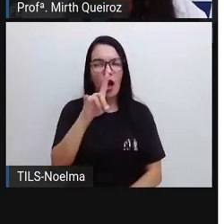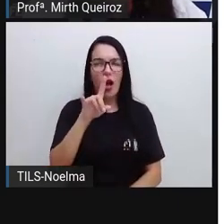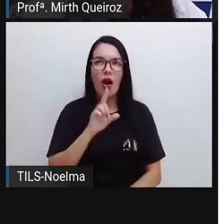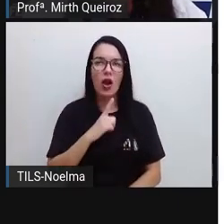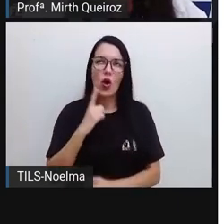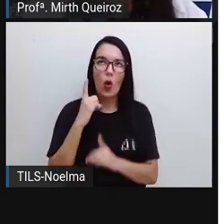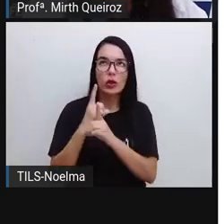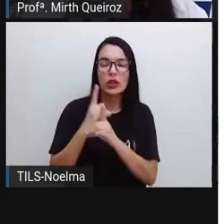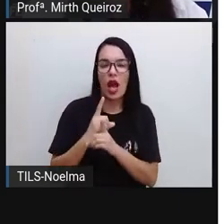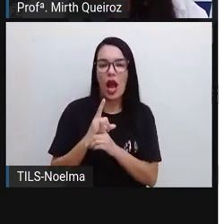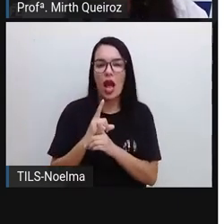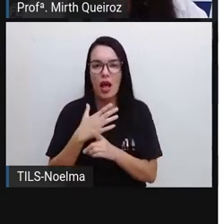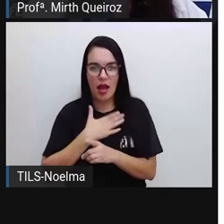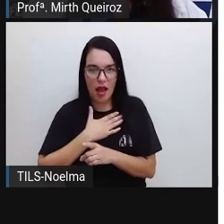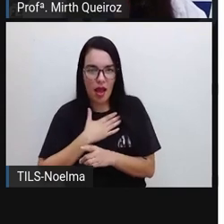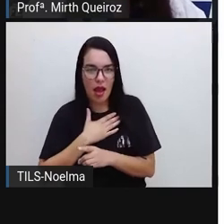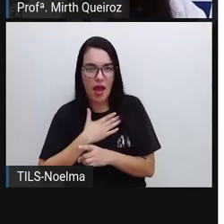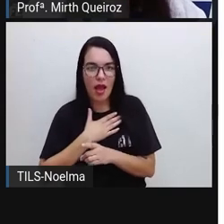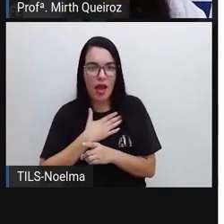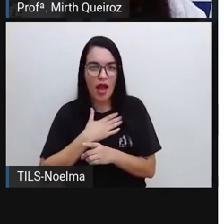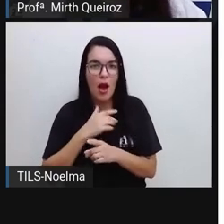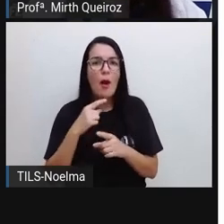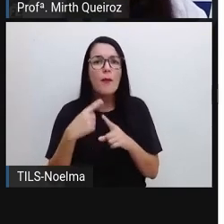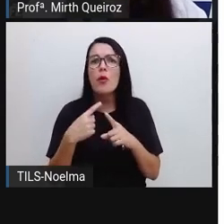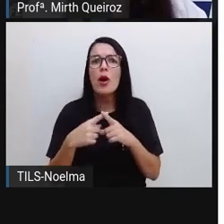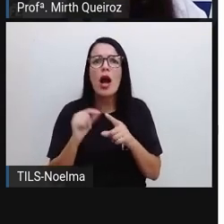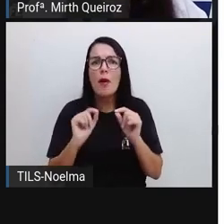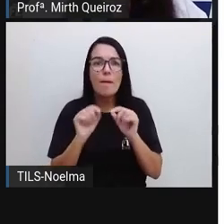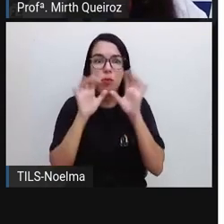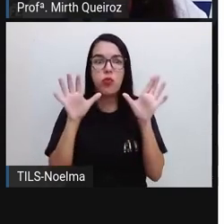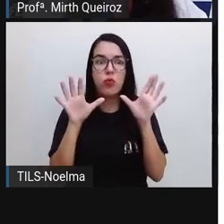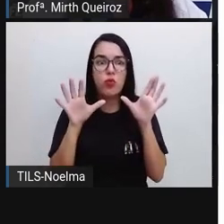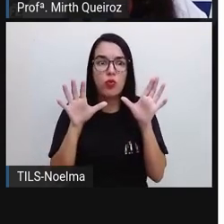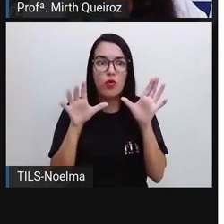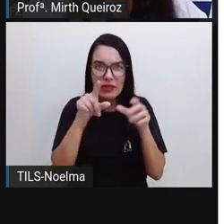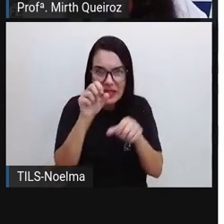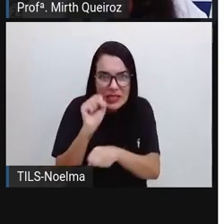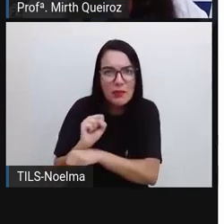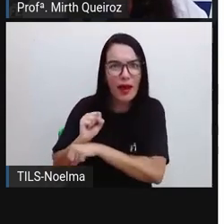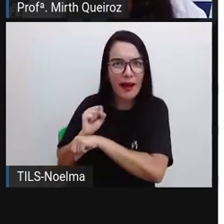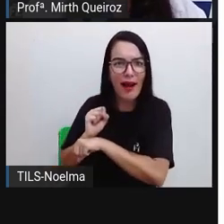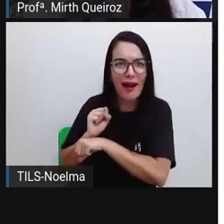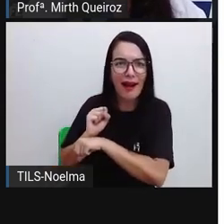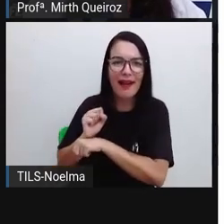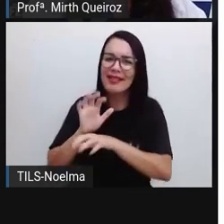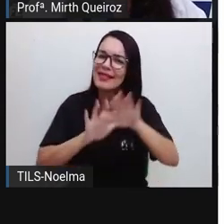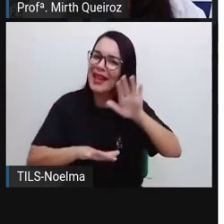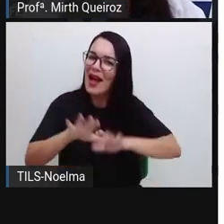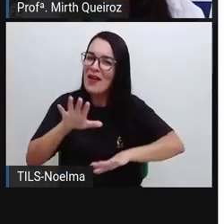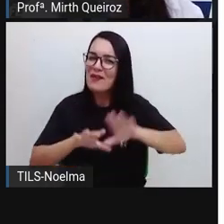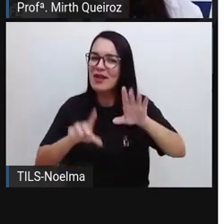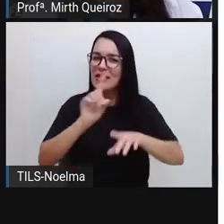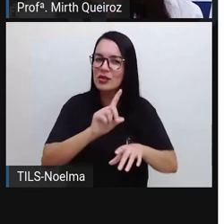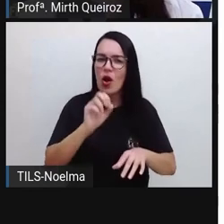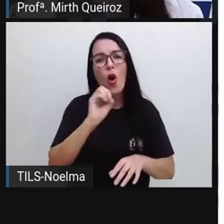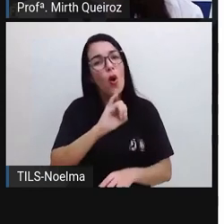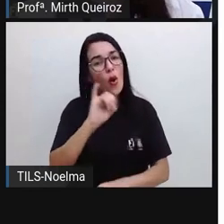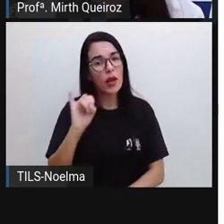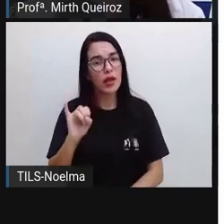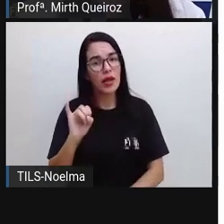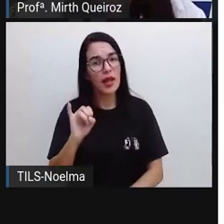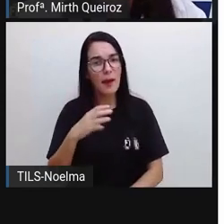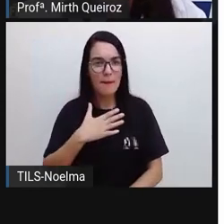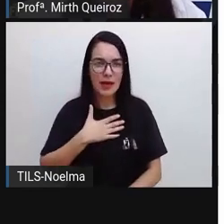me encontrar, por que um bu deve esperar? Talvez um oi